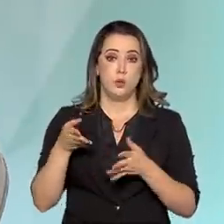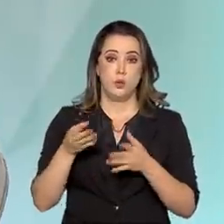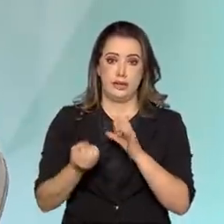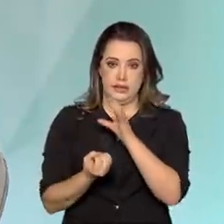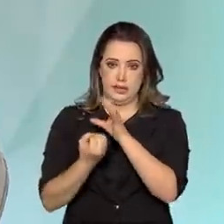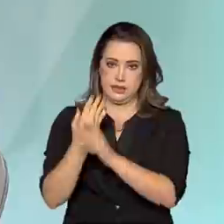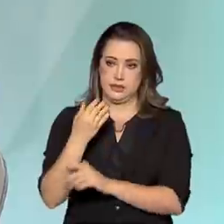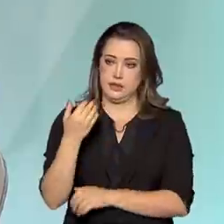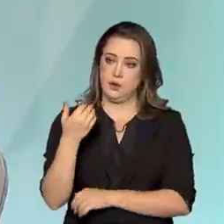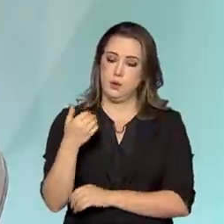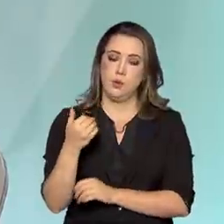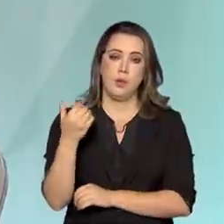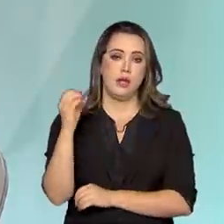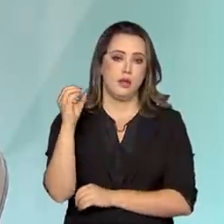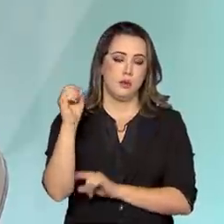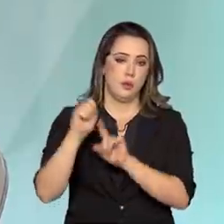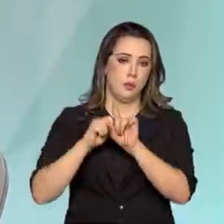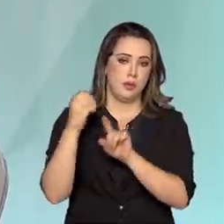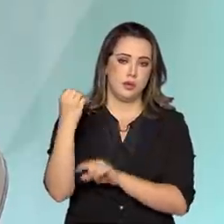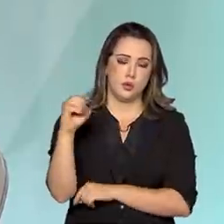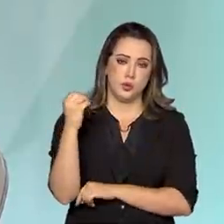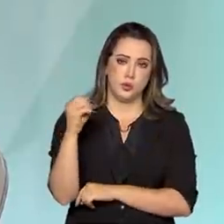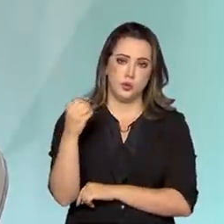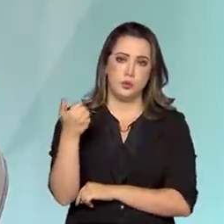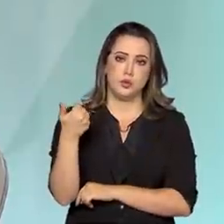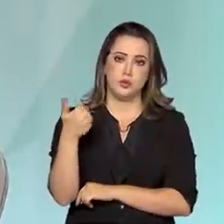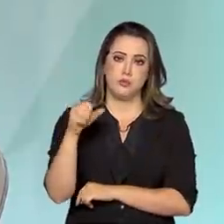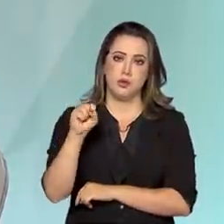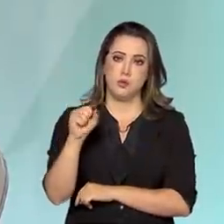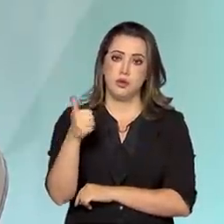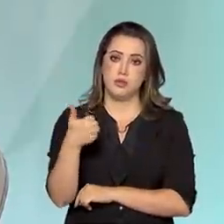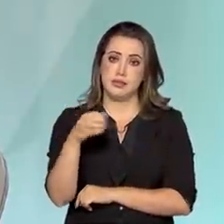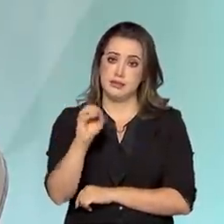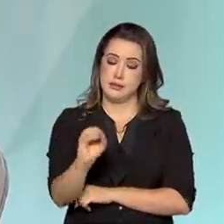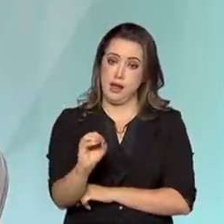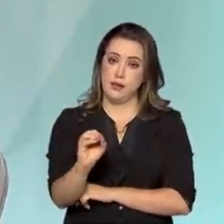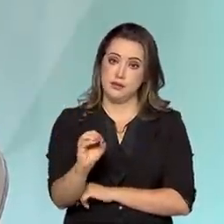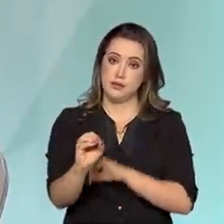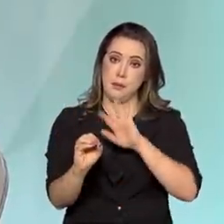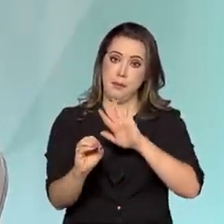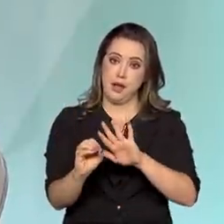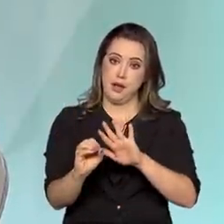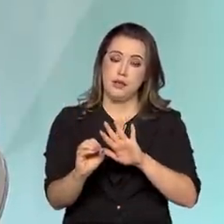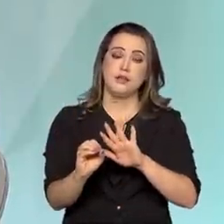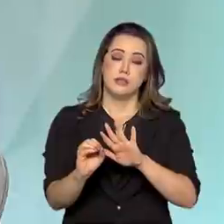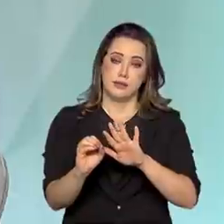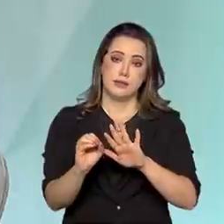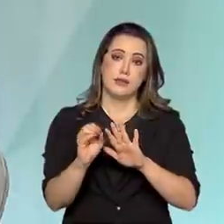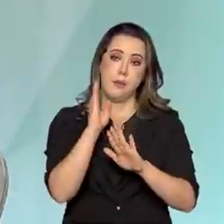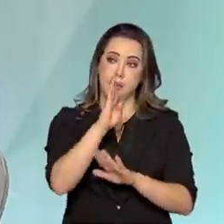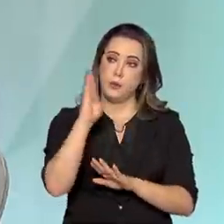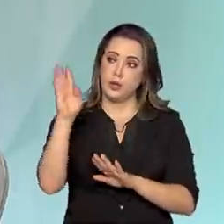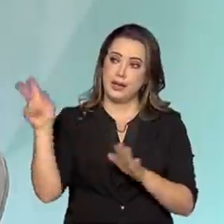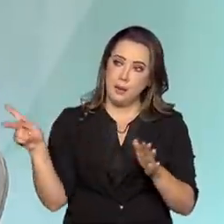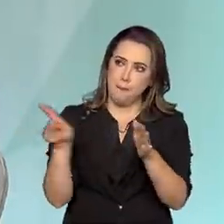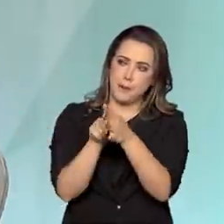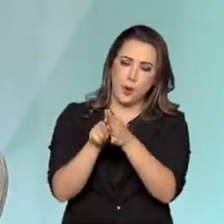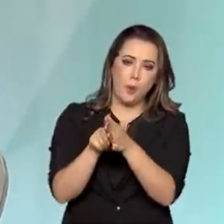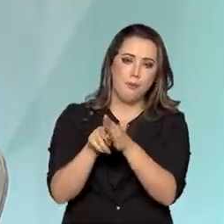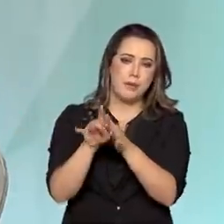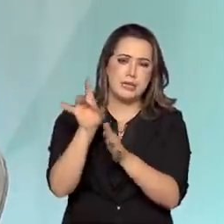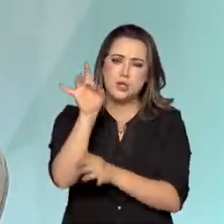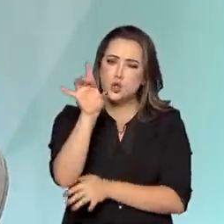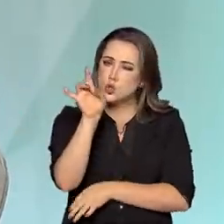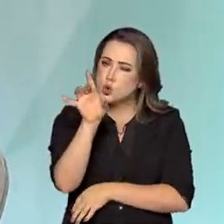né? Essa a data de fundação. Mas a biblioteca se torna, digamos assim, só do Brasil e não de Portugal e do